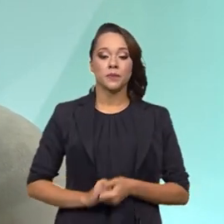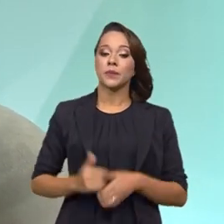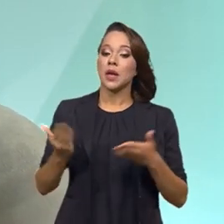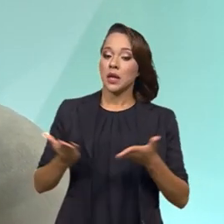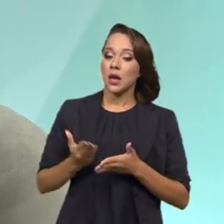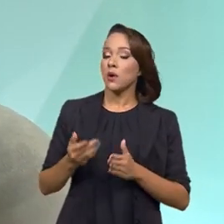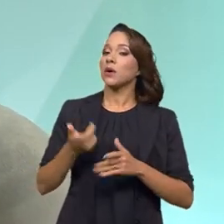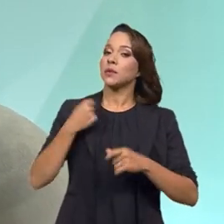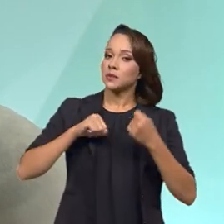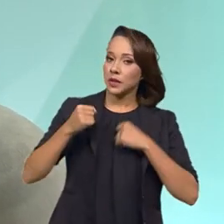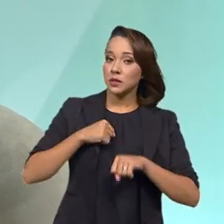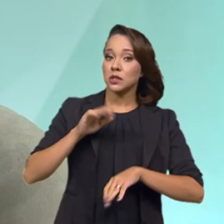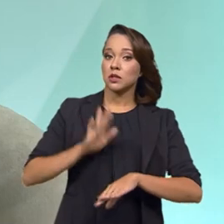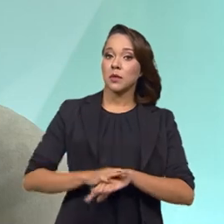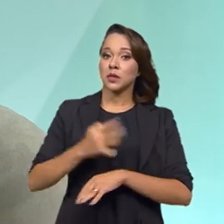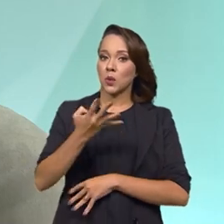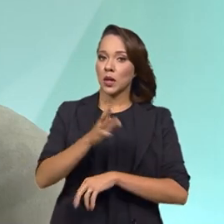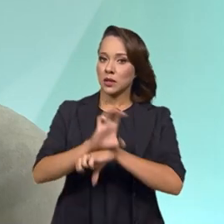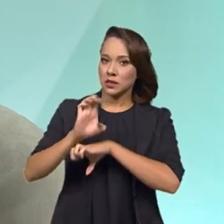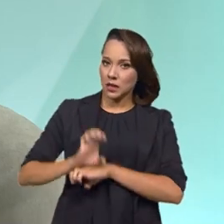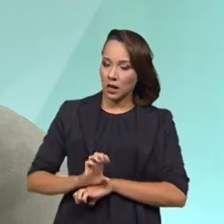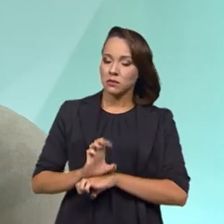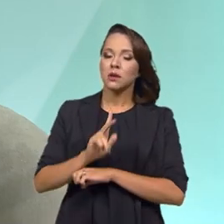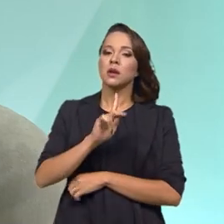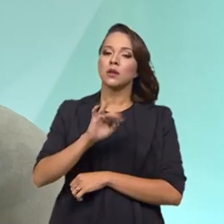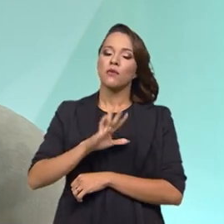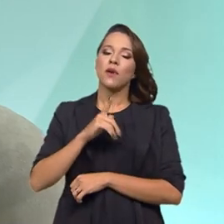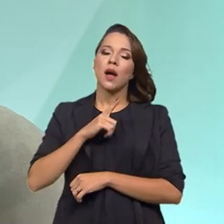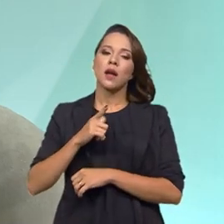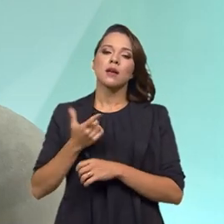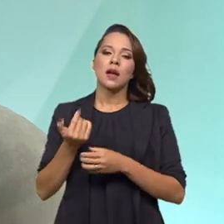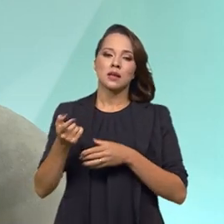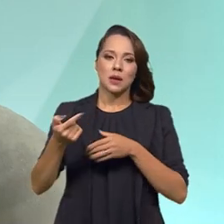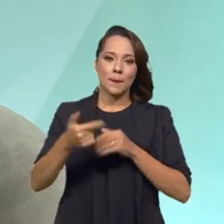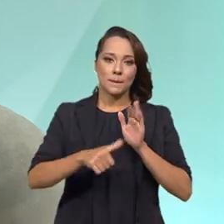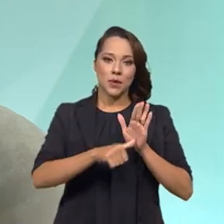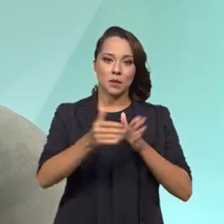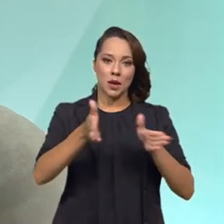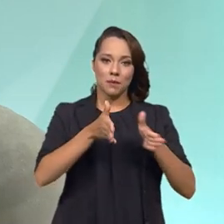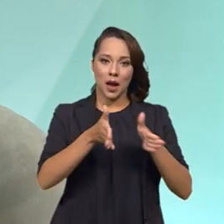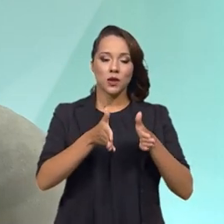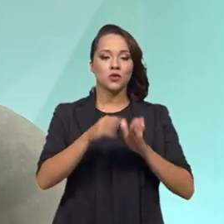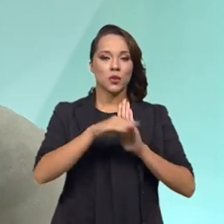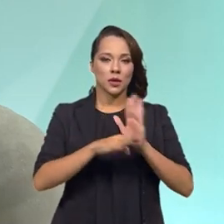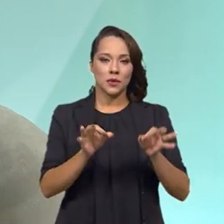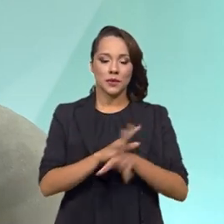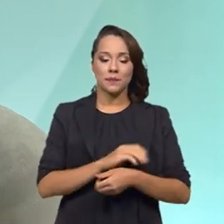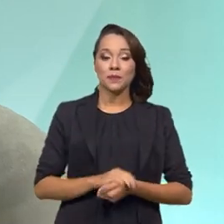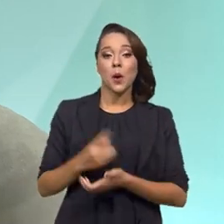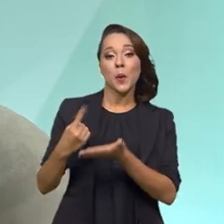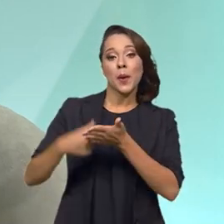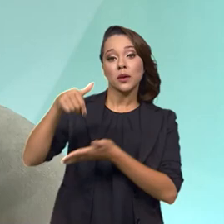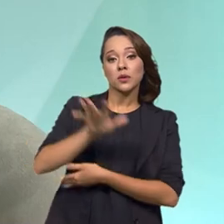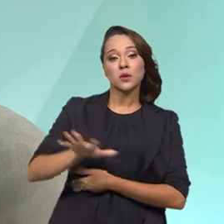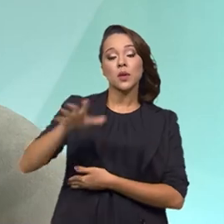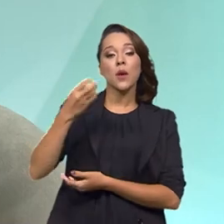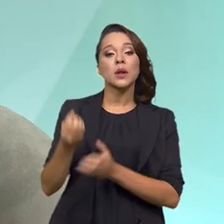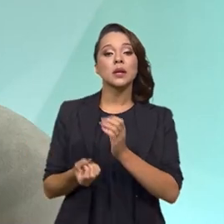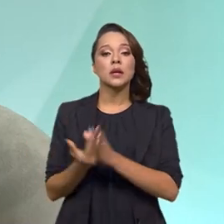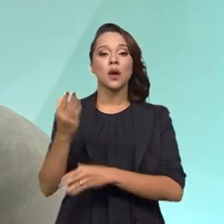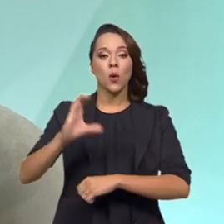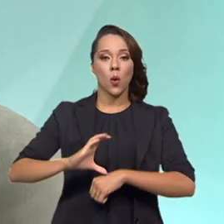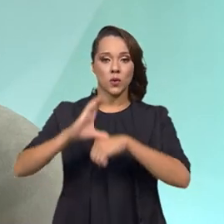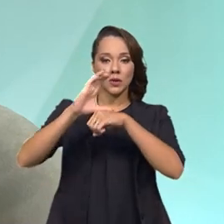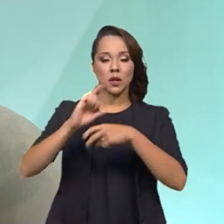agora com a perspectiva de mais 4 estados, quando nós vamos fechar essa primeira parte do programa. O pacto nacional, ele cria conselhos,